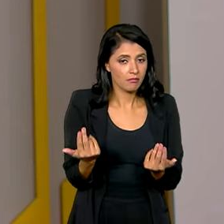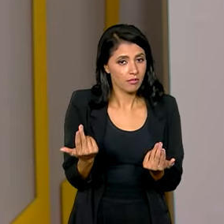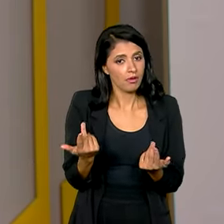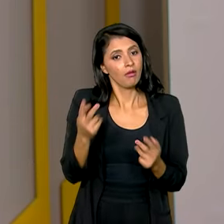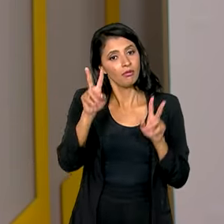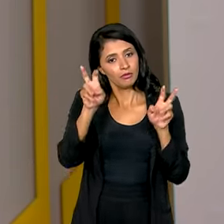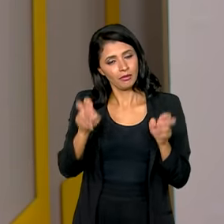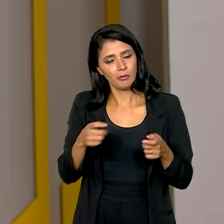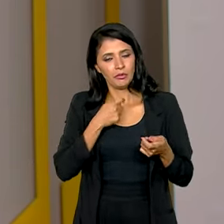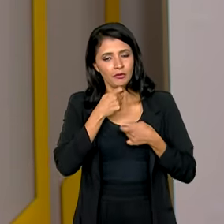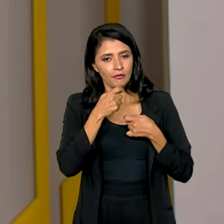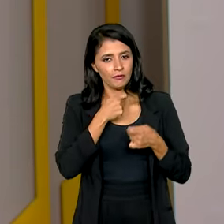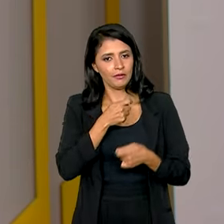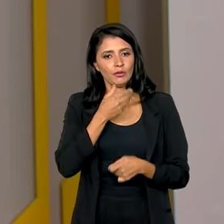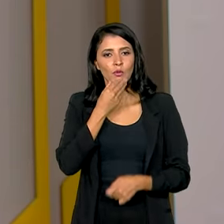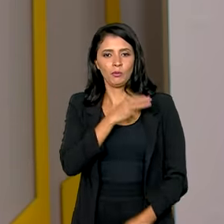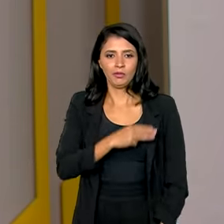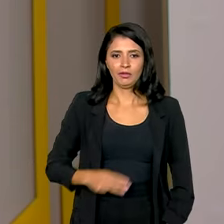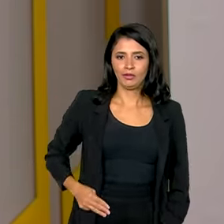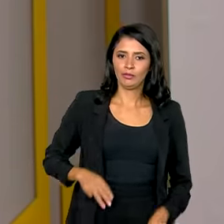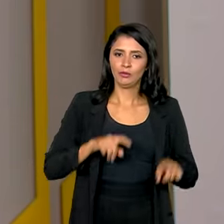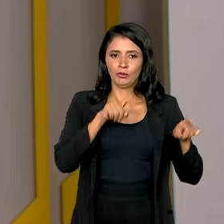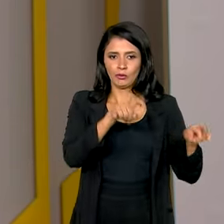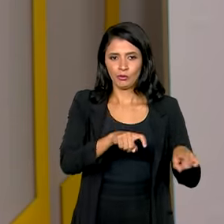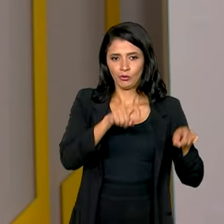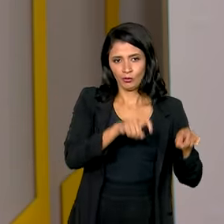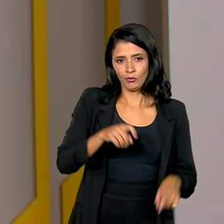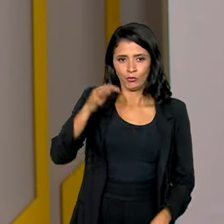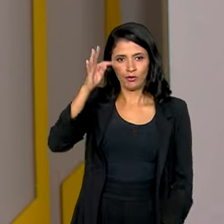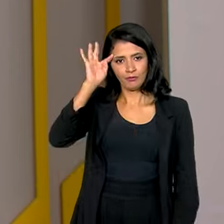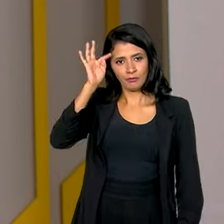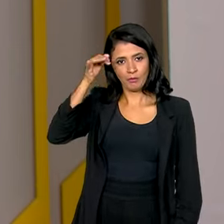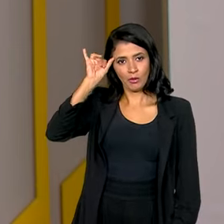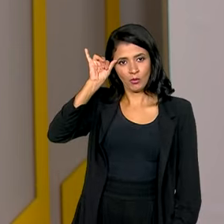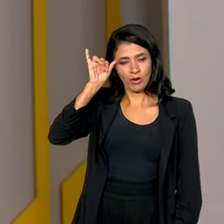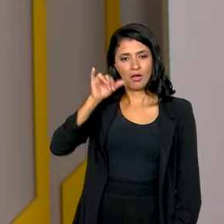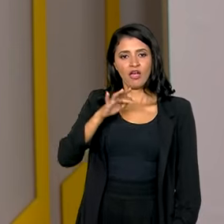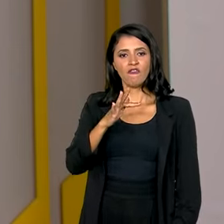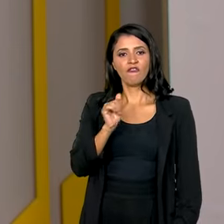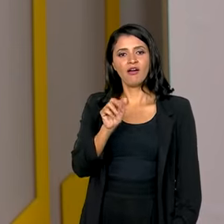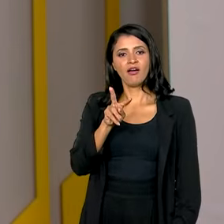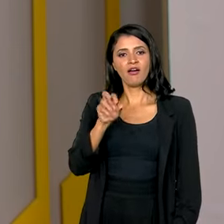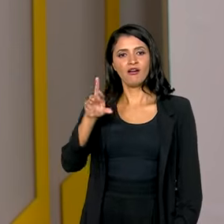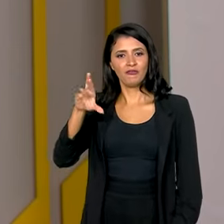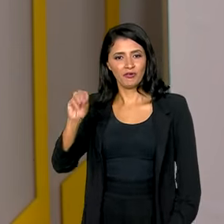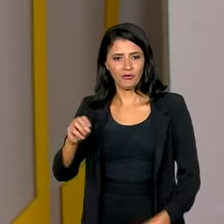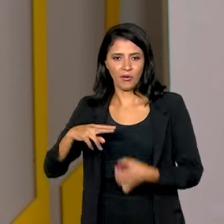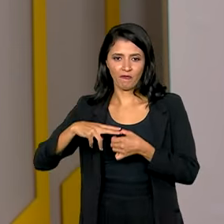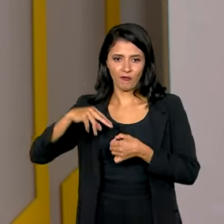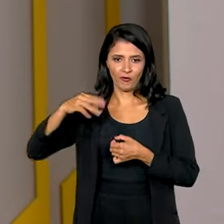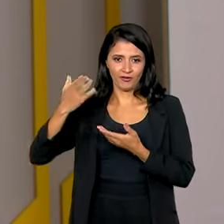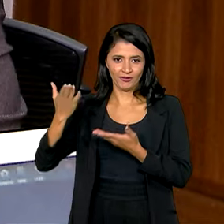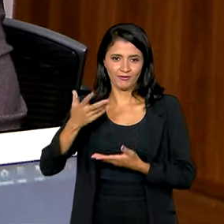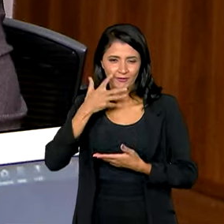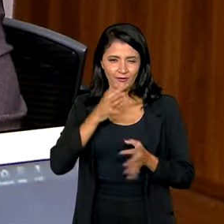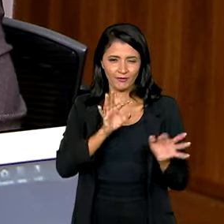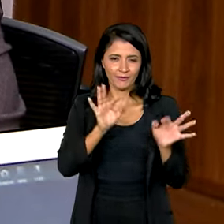temas da entrevista do ministro da Agricultura e Pecuária, Carlos Fávaro, ao programa A Voz do Brasil. Vamos conferir.